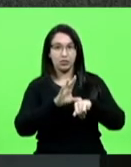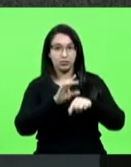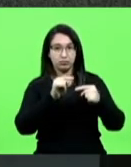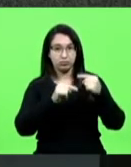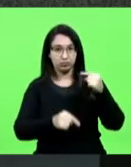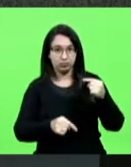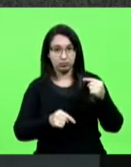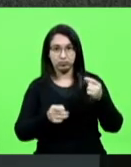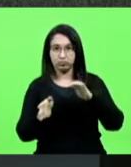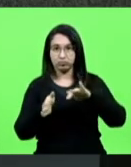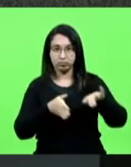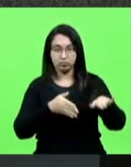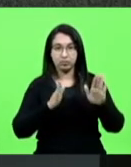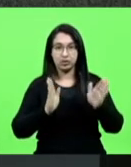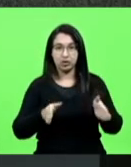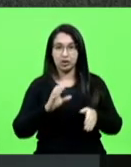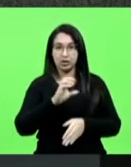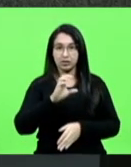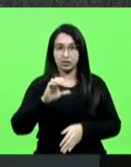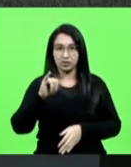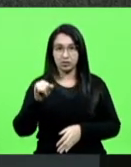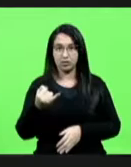Comissão de Constituição e Justiça.